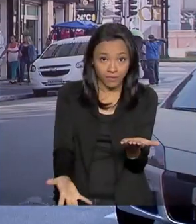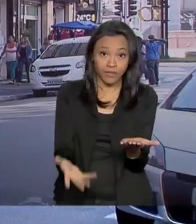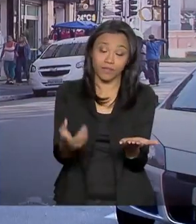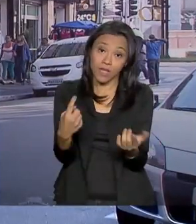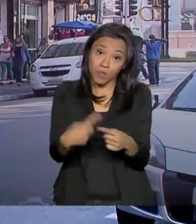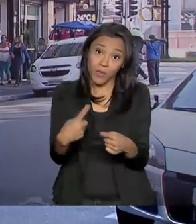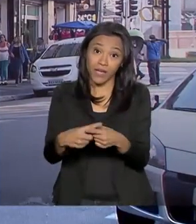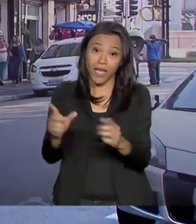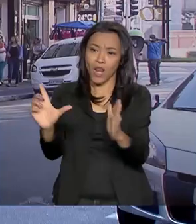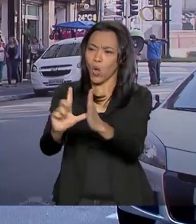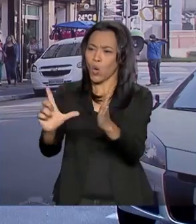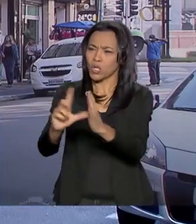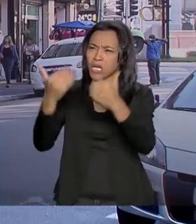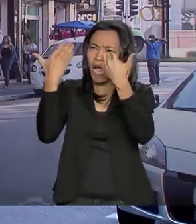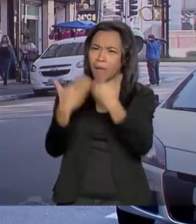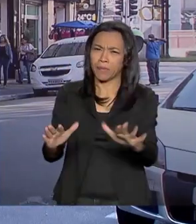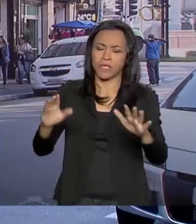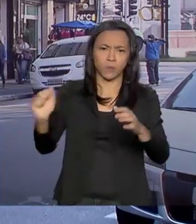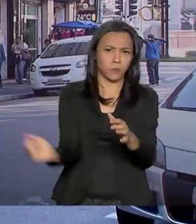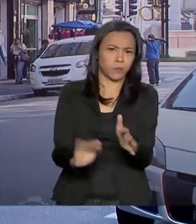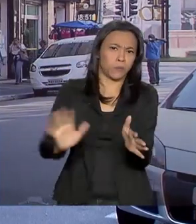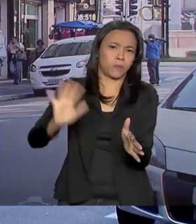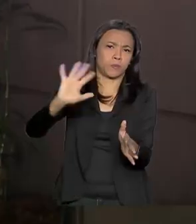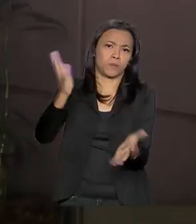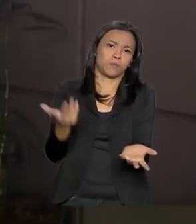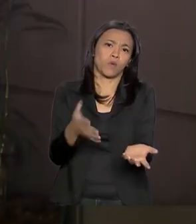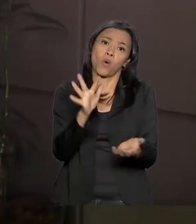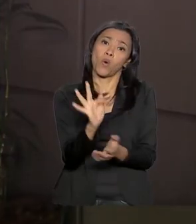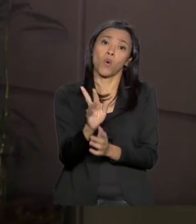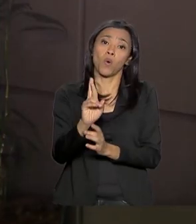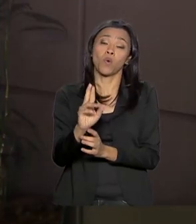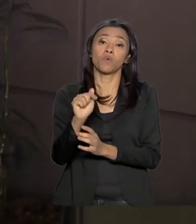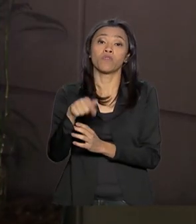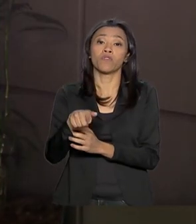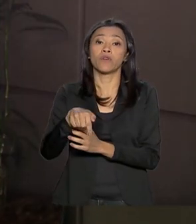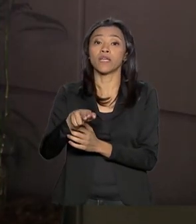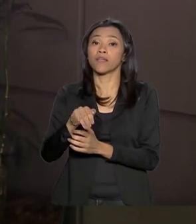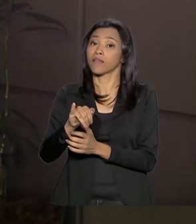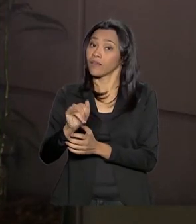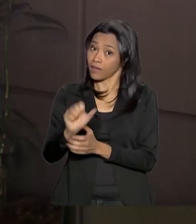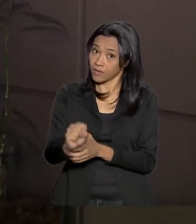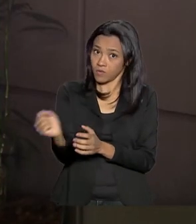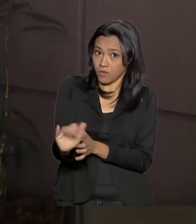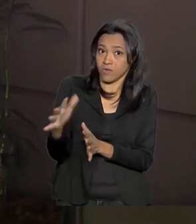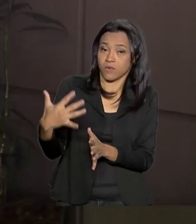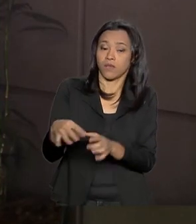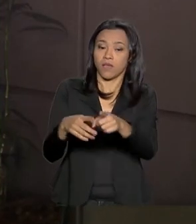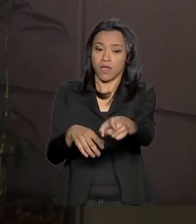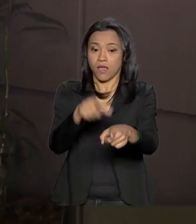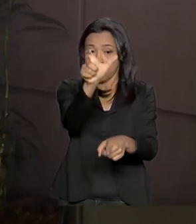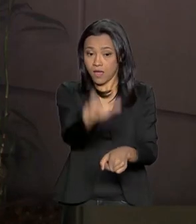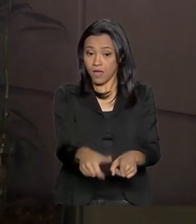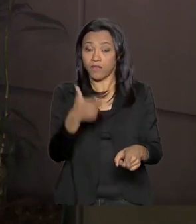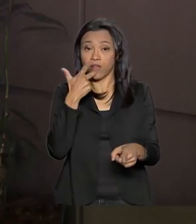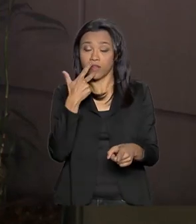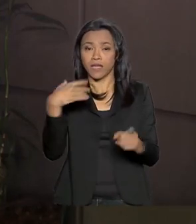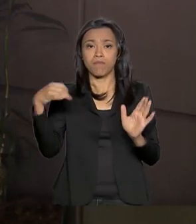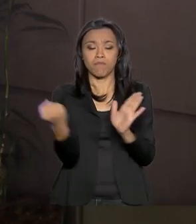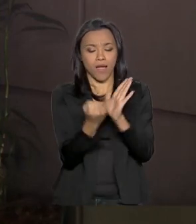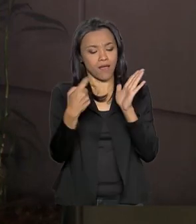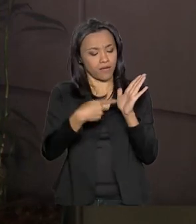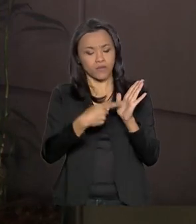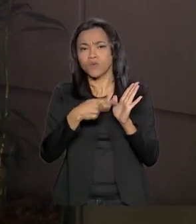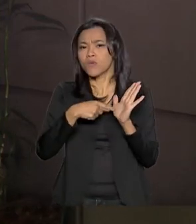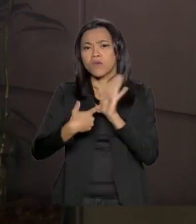abertura de lojas próprias ou mesmo franquias. São marcas, tradicionalmente de varejo, que acabam recorrendo à venda